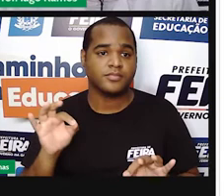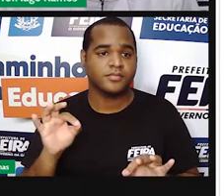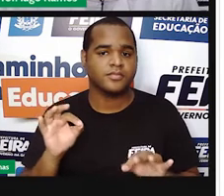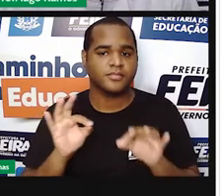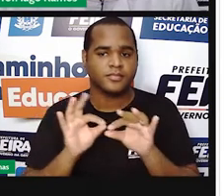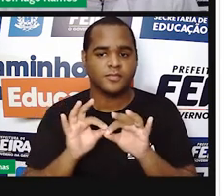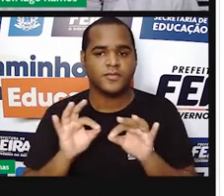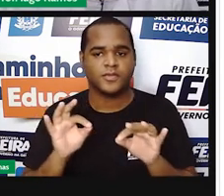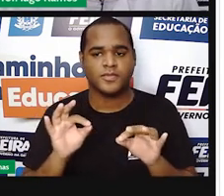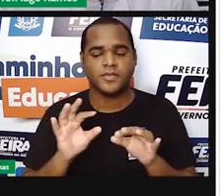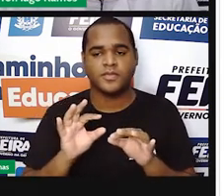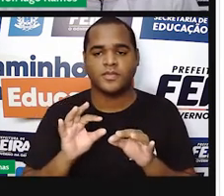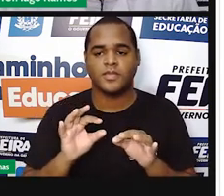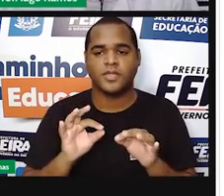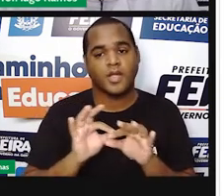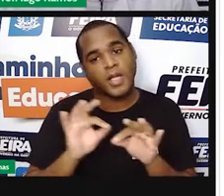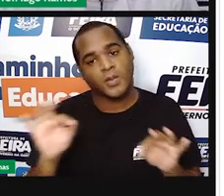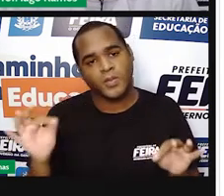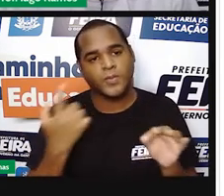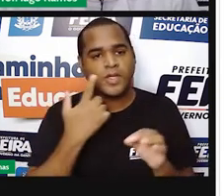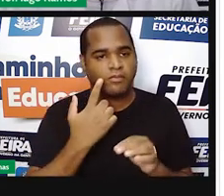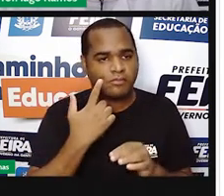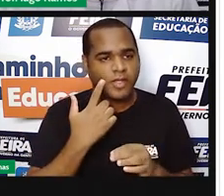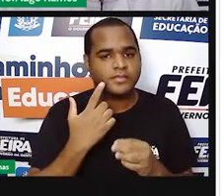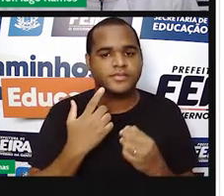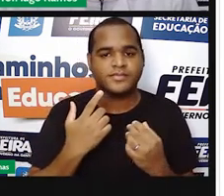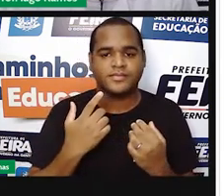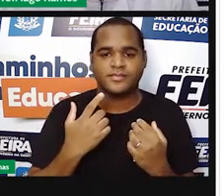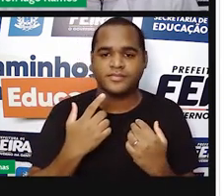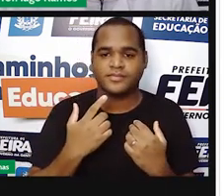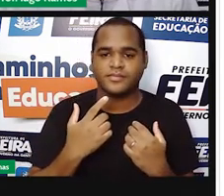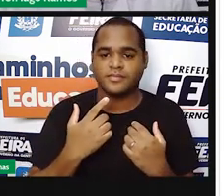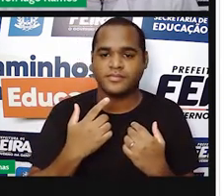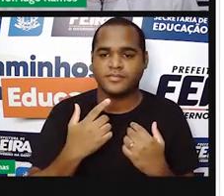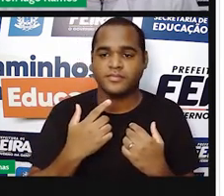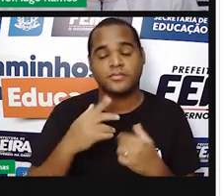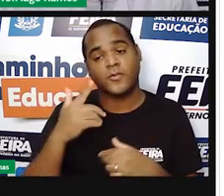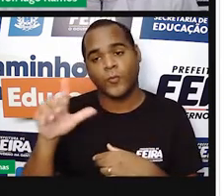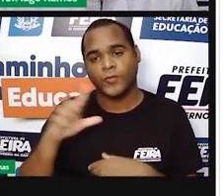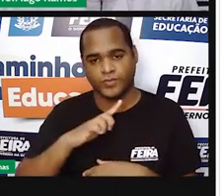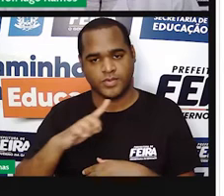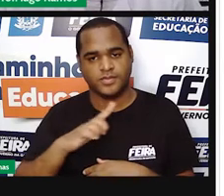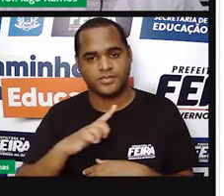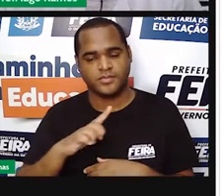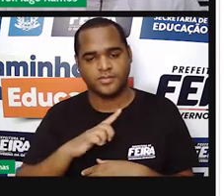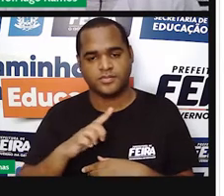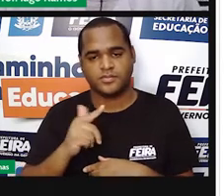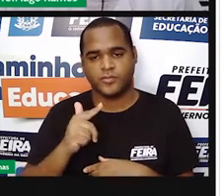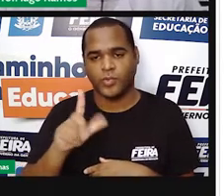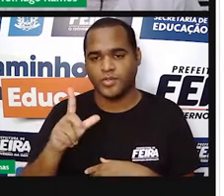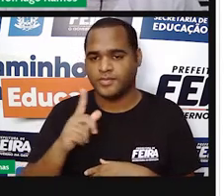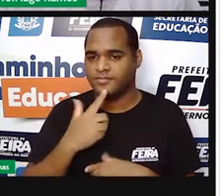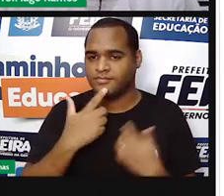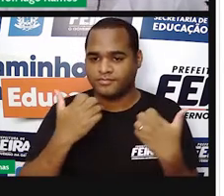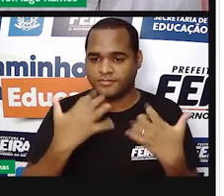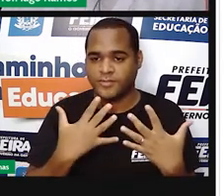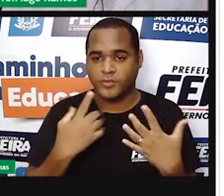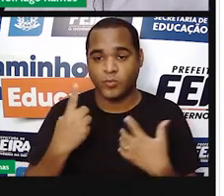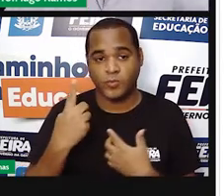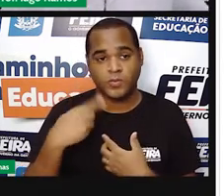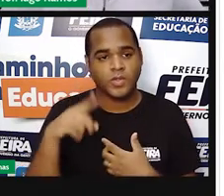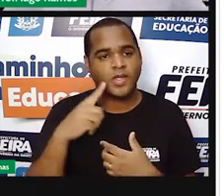será tomado por base a largura, eu achei outra coisinha aqui para a gente separar,